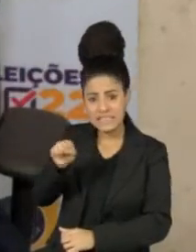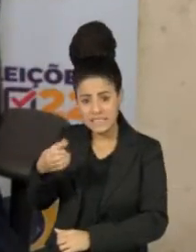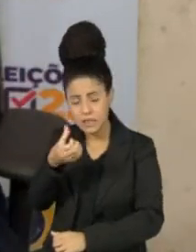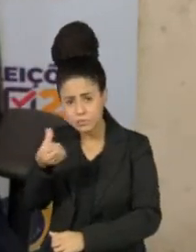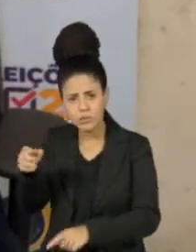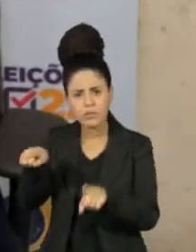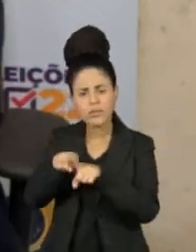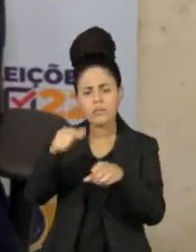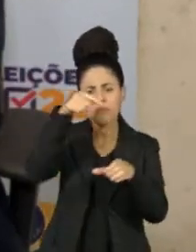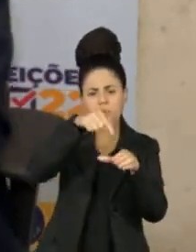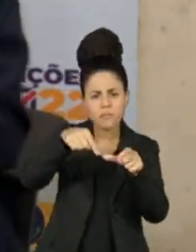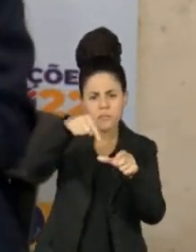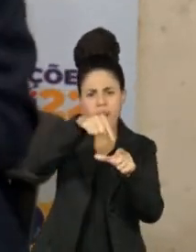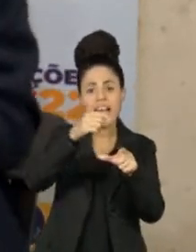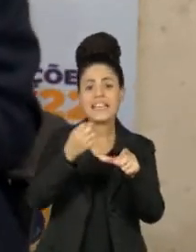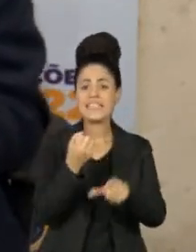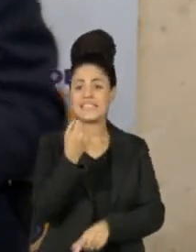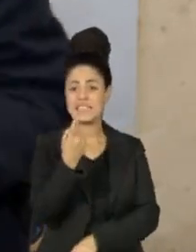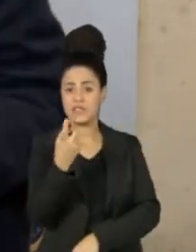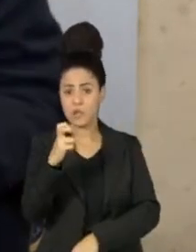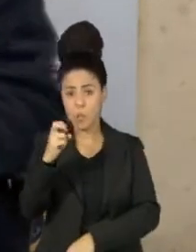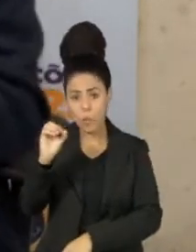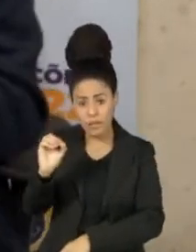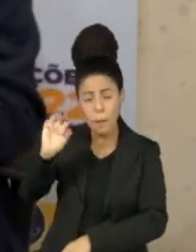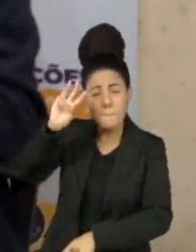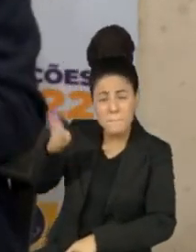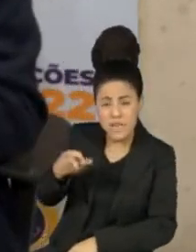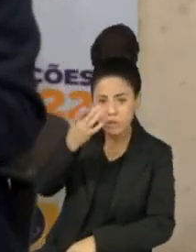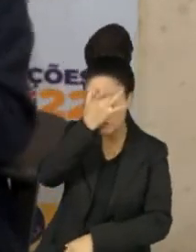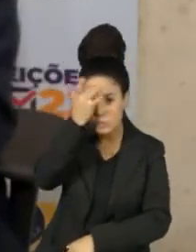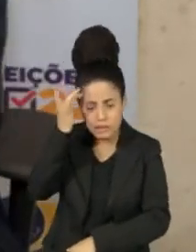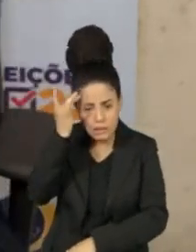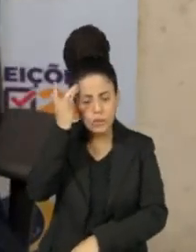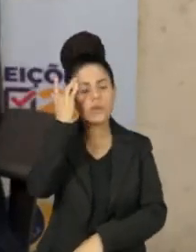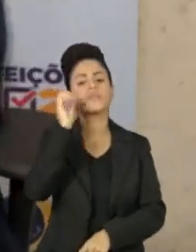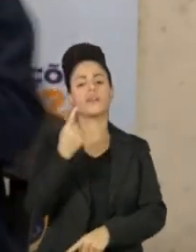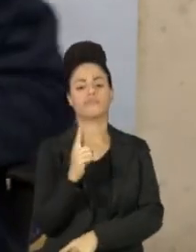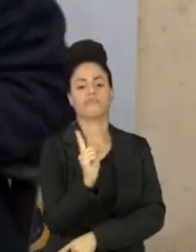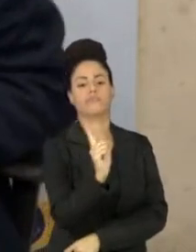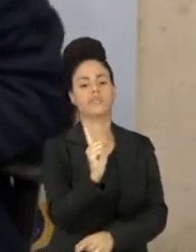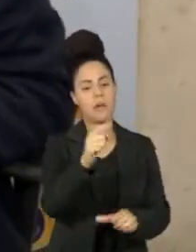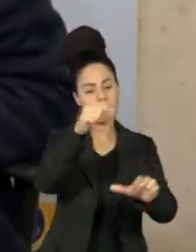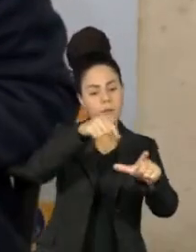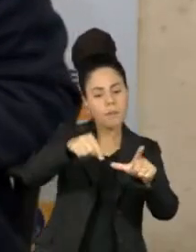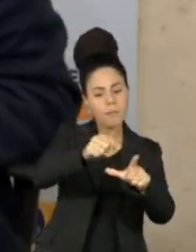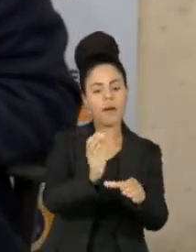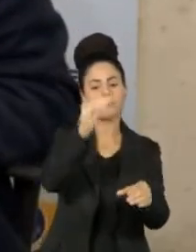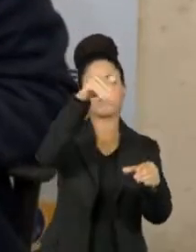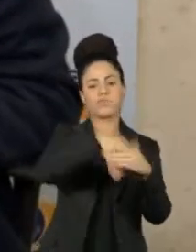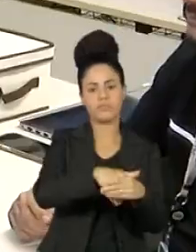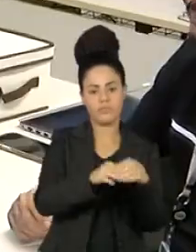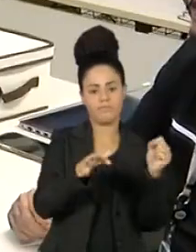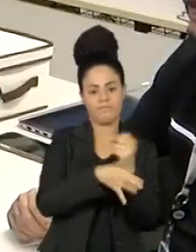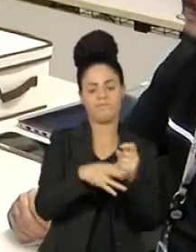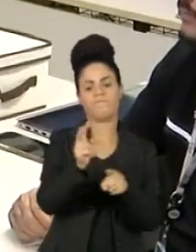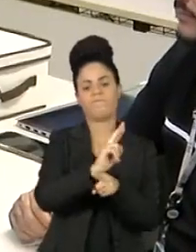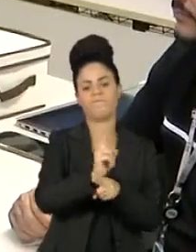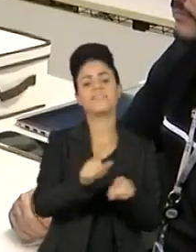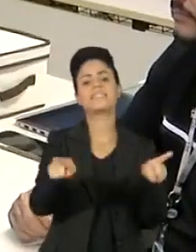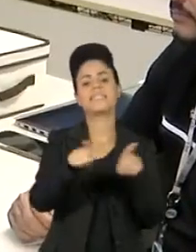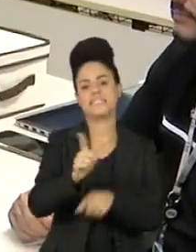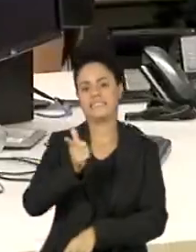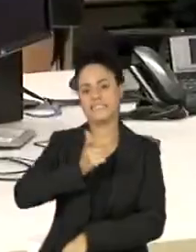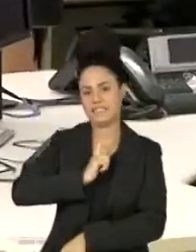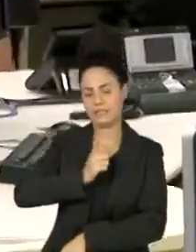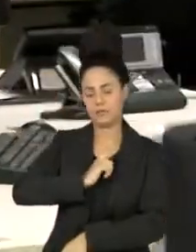para garantir que os votos dos mais de 150 milhões de eleitores sejam protegidos, muitas camadas de segurança são colocadas aqui. Pelo menos